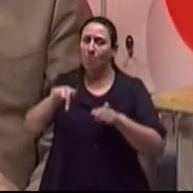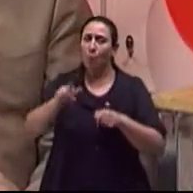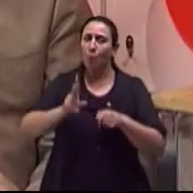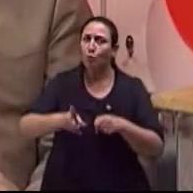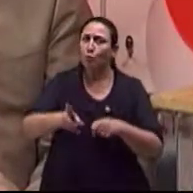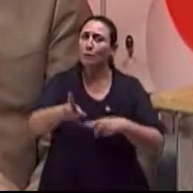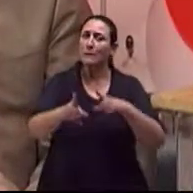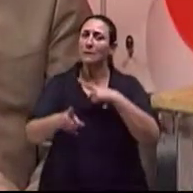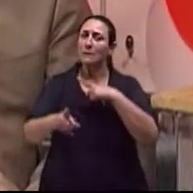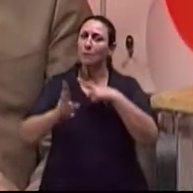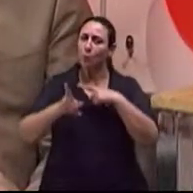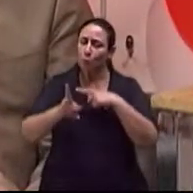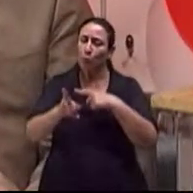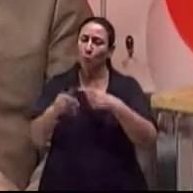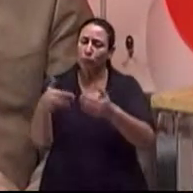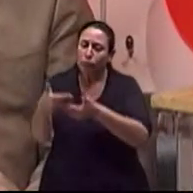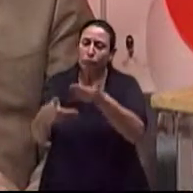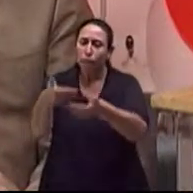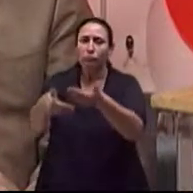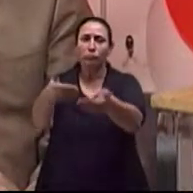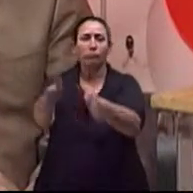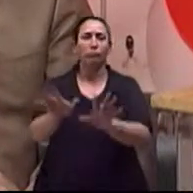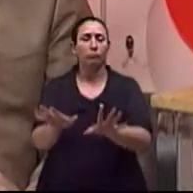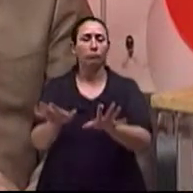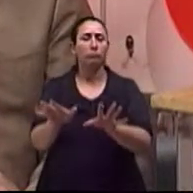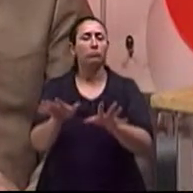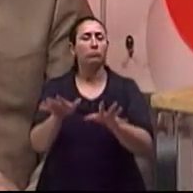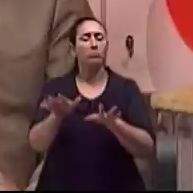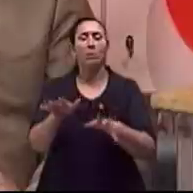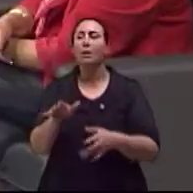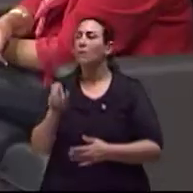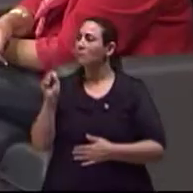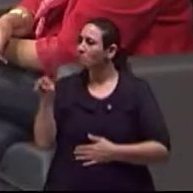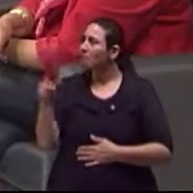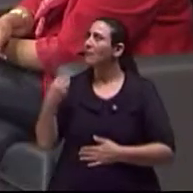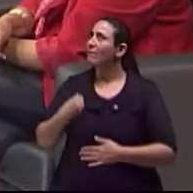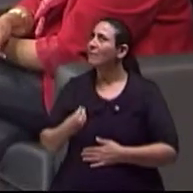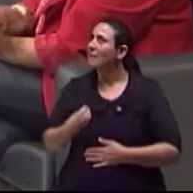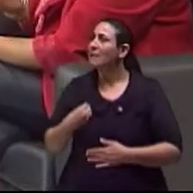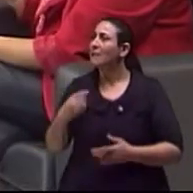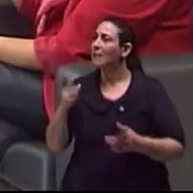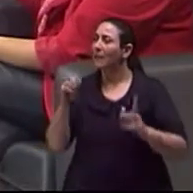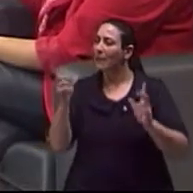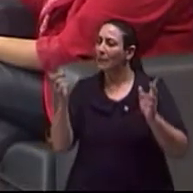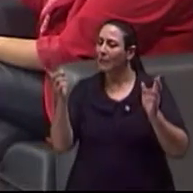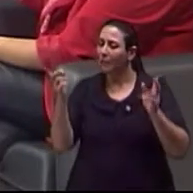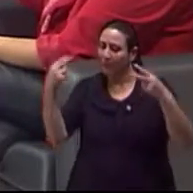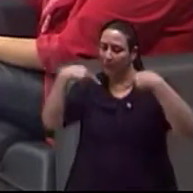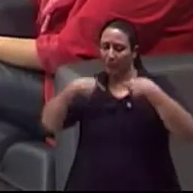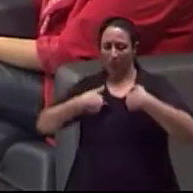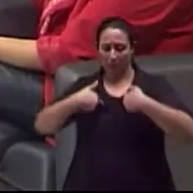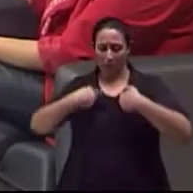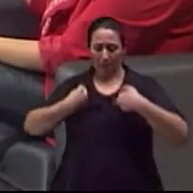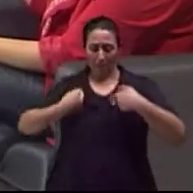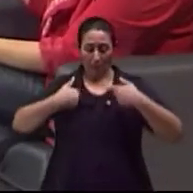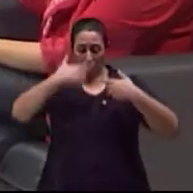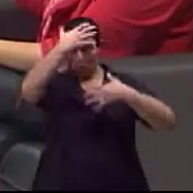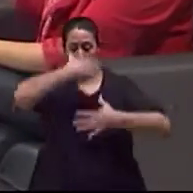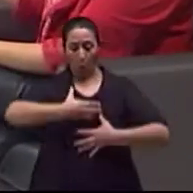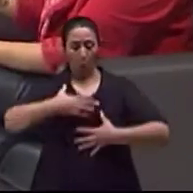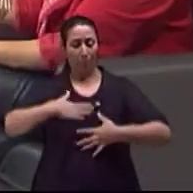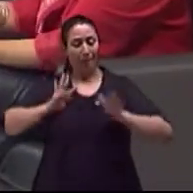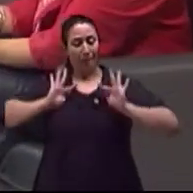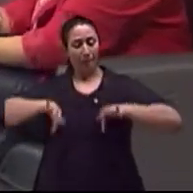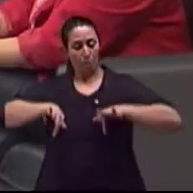corpo Ah, ok A vida em si não é a manifestação do Não é Eu posso dizer que ela usa este